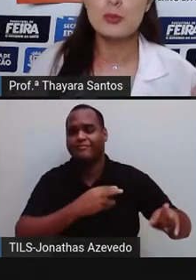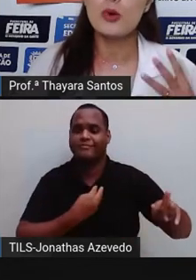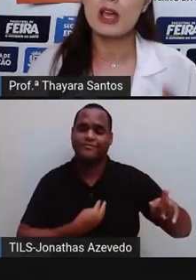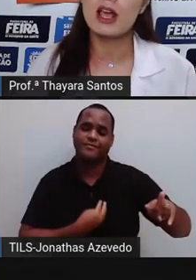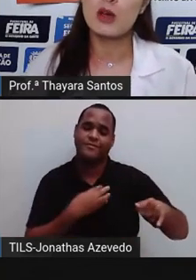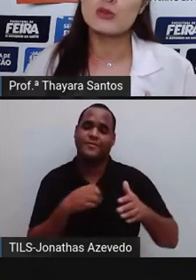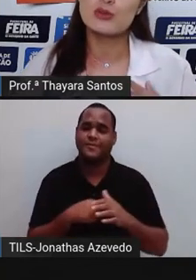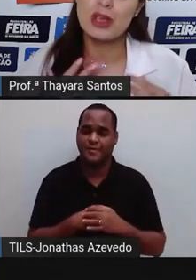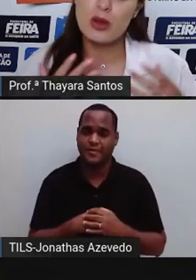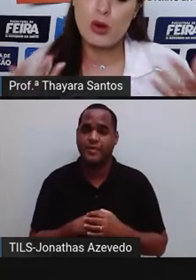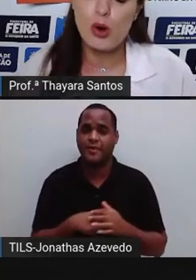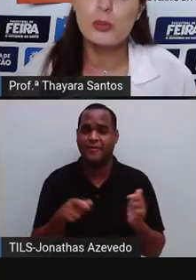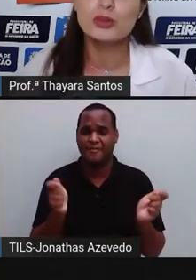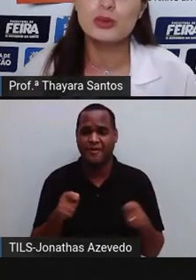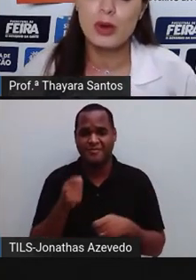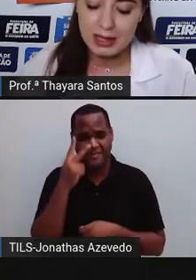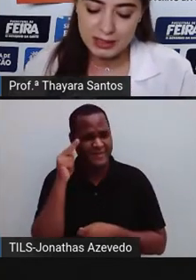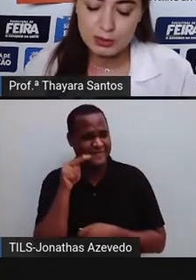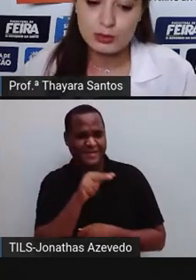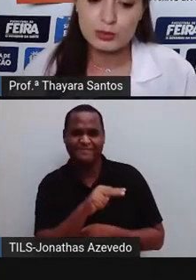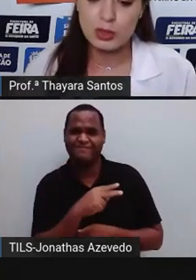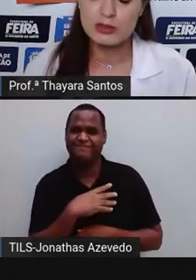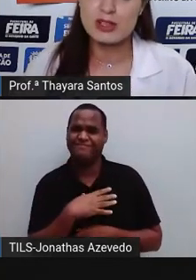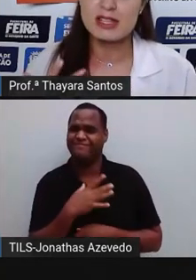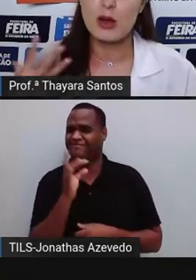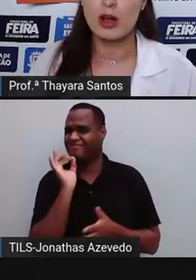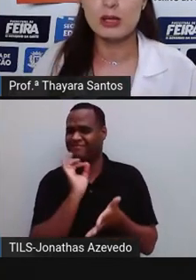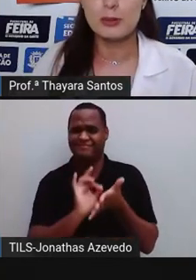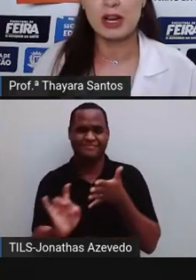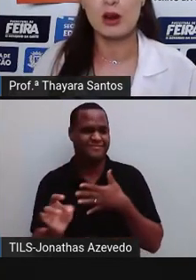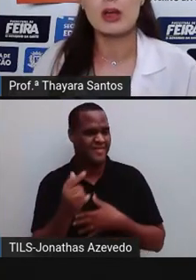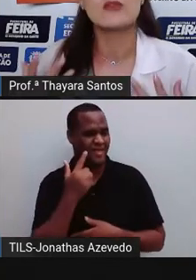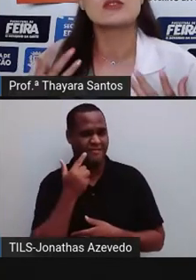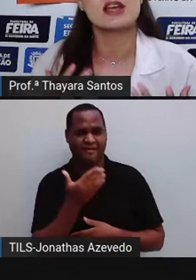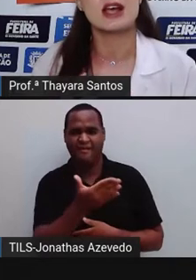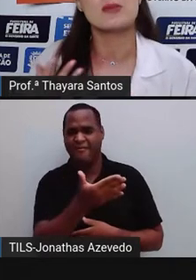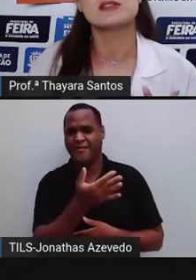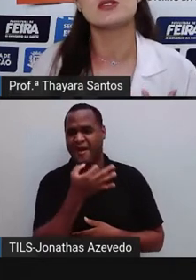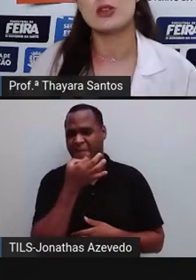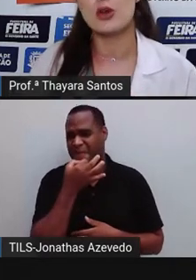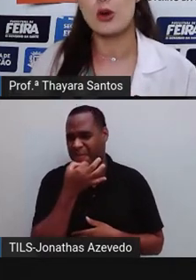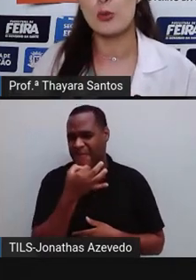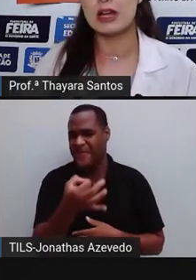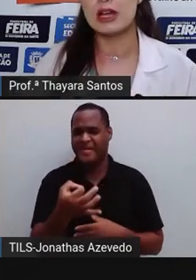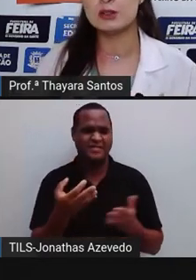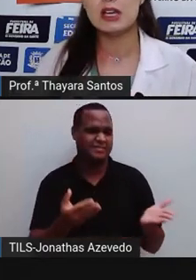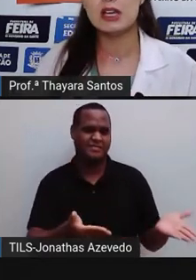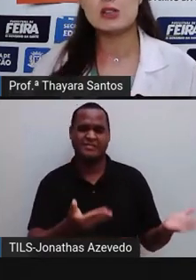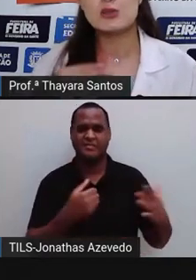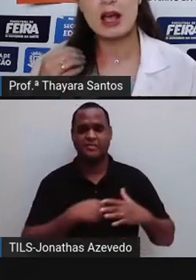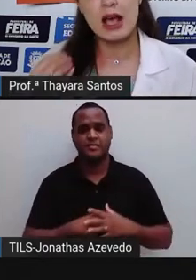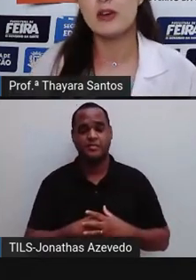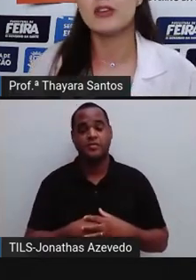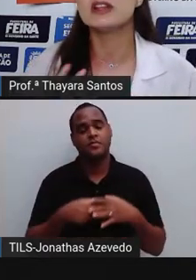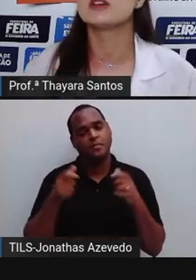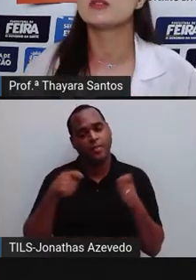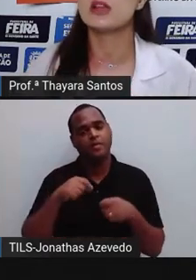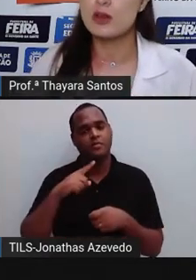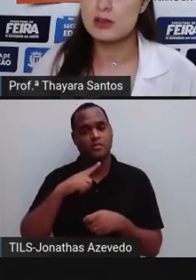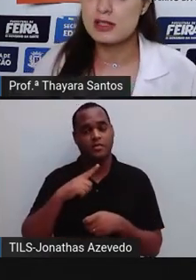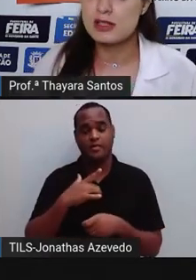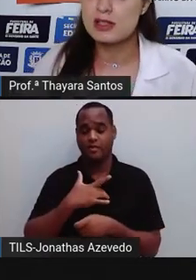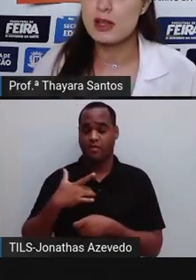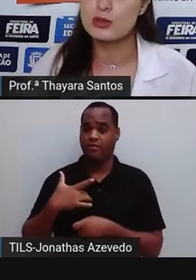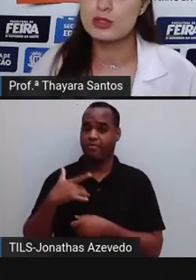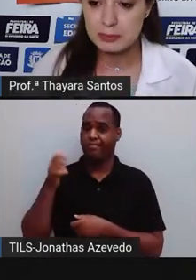porque ele causa um incômodo ali. Quando você olha para aquele lugar, você acaba se sentindo incomodado. Isso acaba afetando a